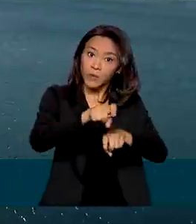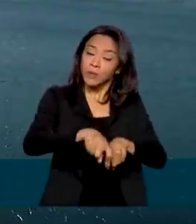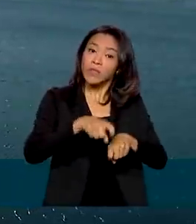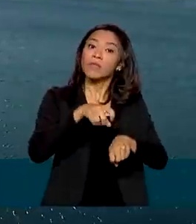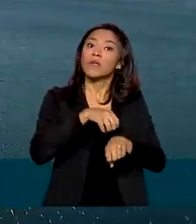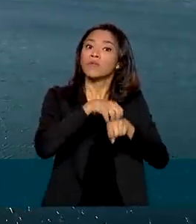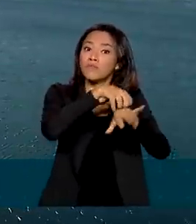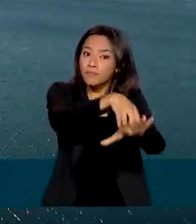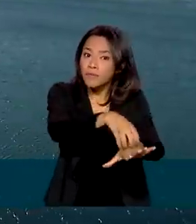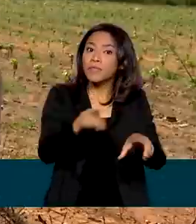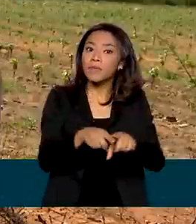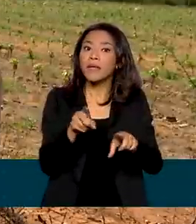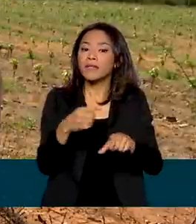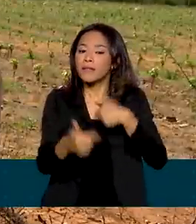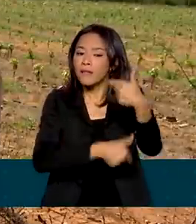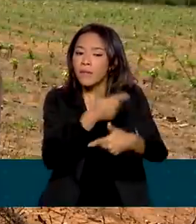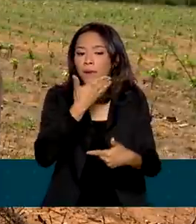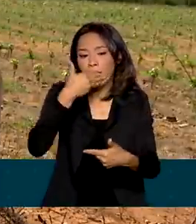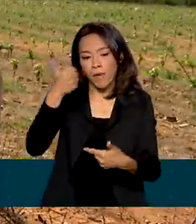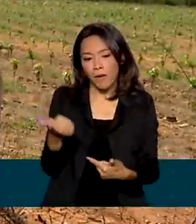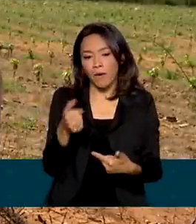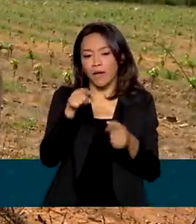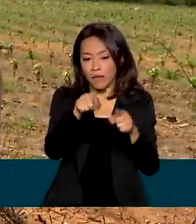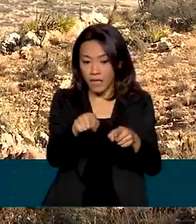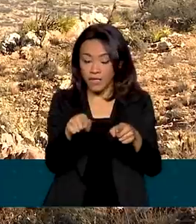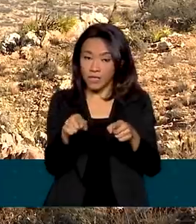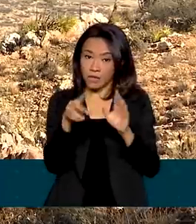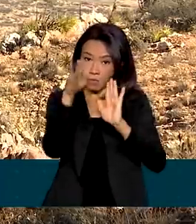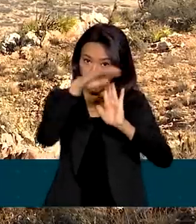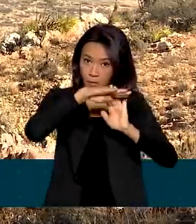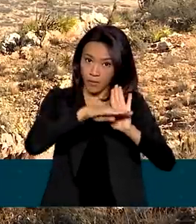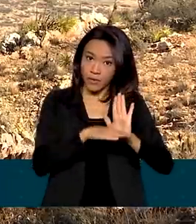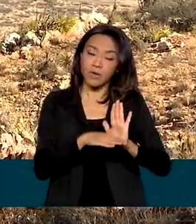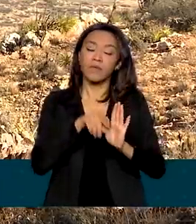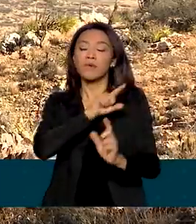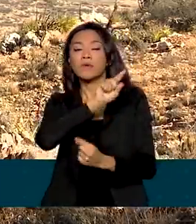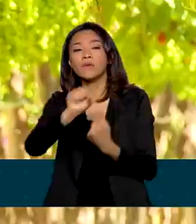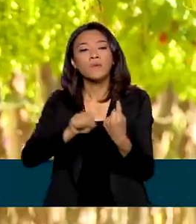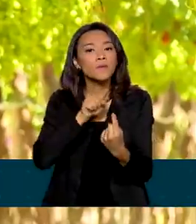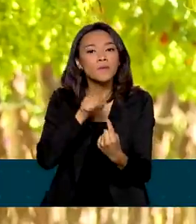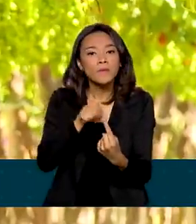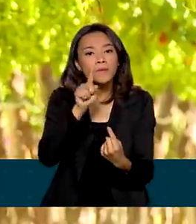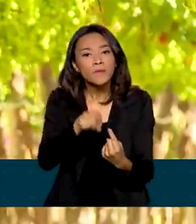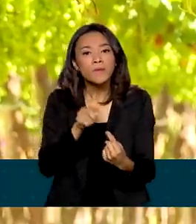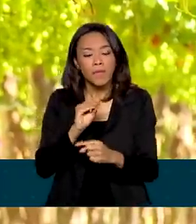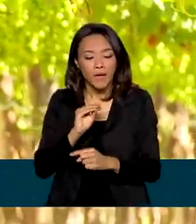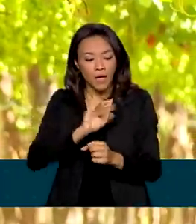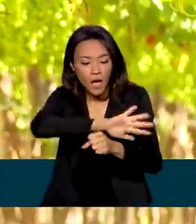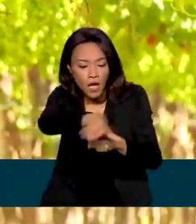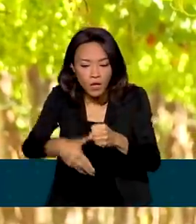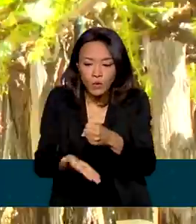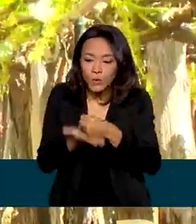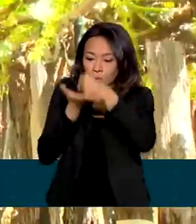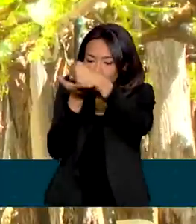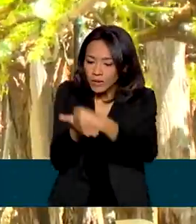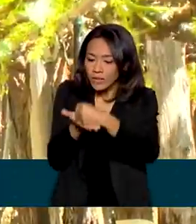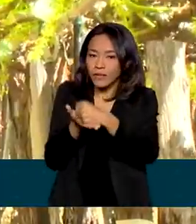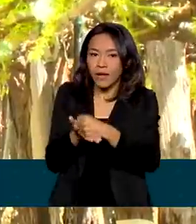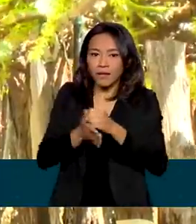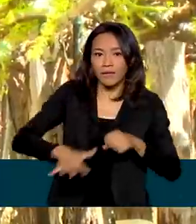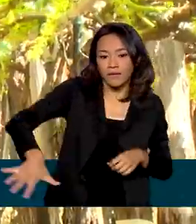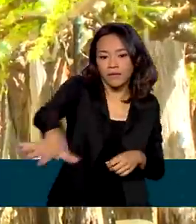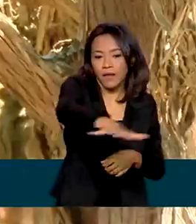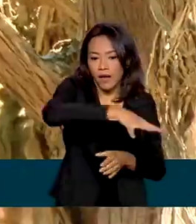melhorar os recursos hídricos. O programa Águas do Agro pretende promover o desenvolvimento sustentável no meio rural, com